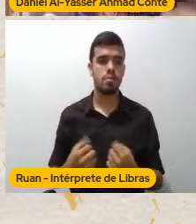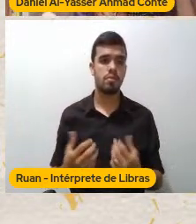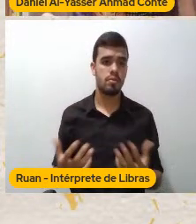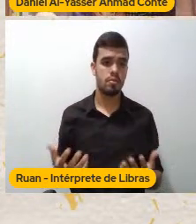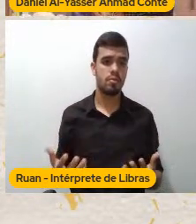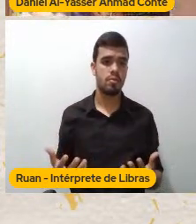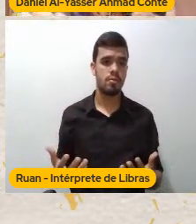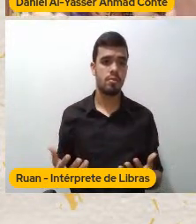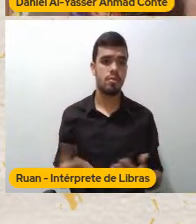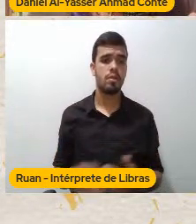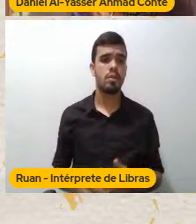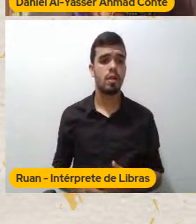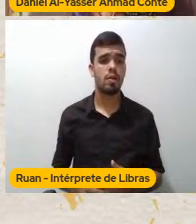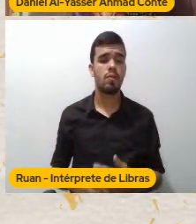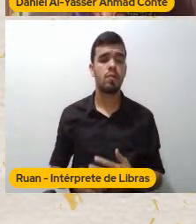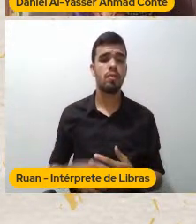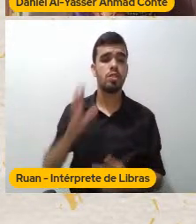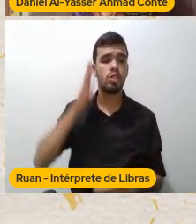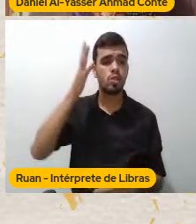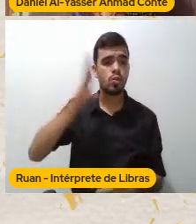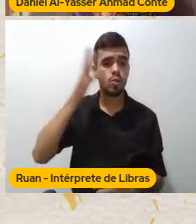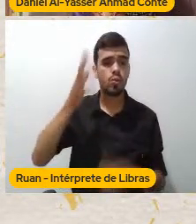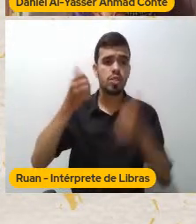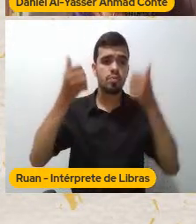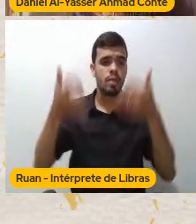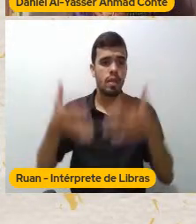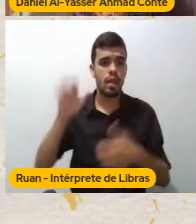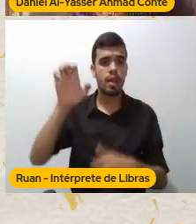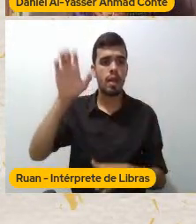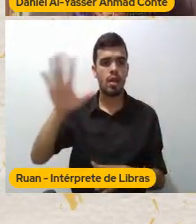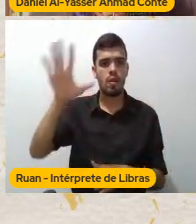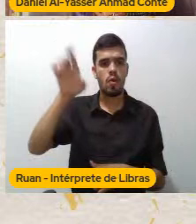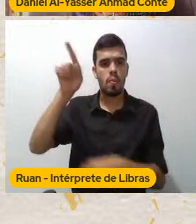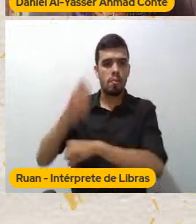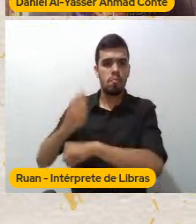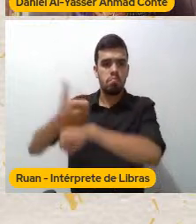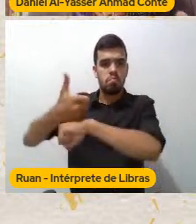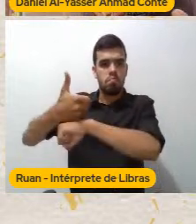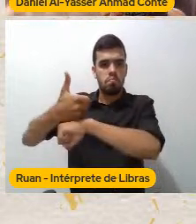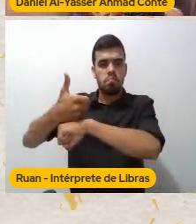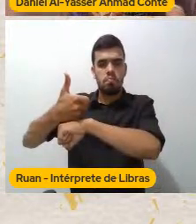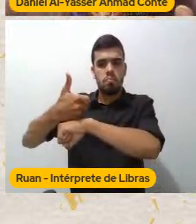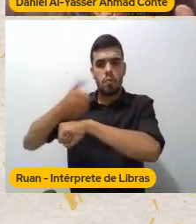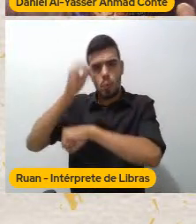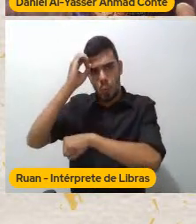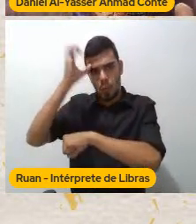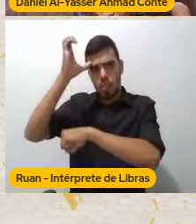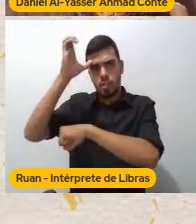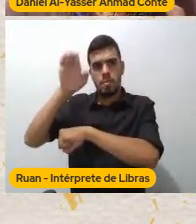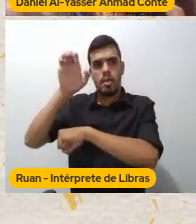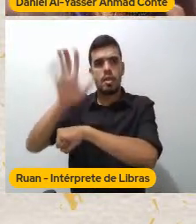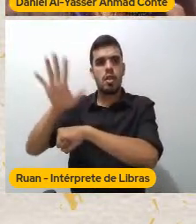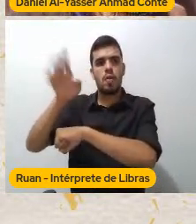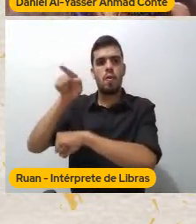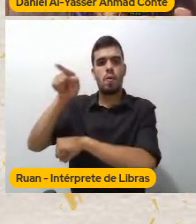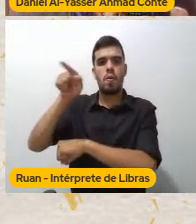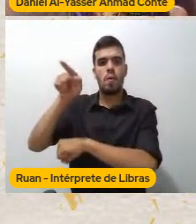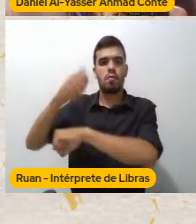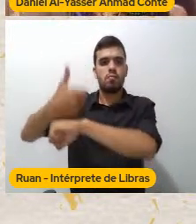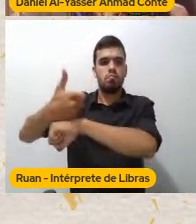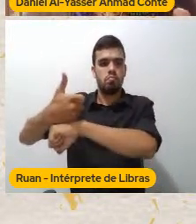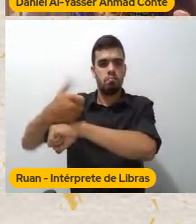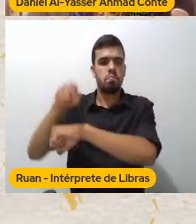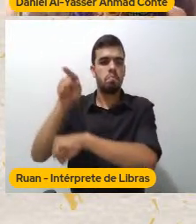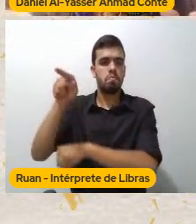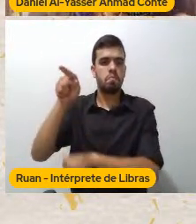Que colocava A Europa Do centro E o radiador Do conhecimento E Imaculava Com estranhamento